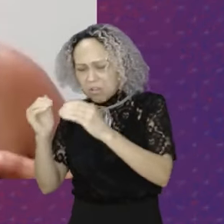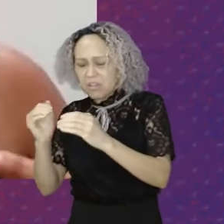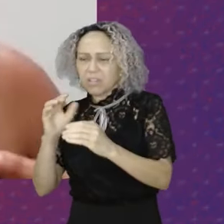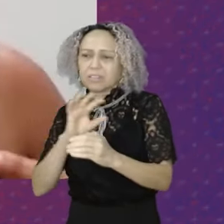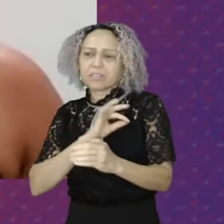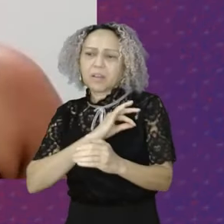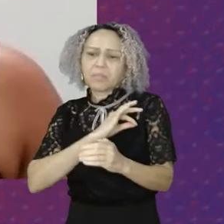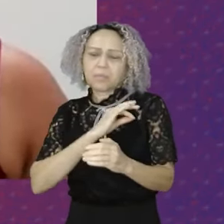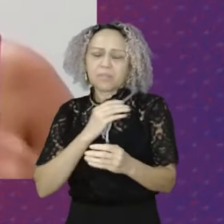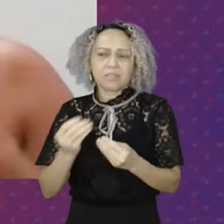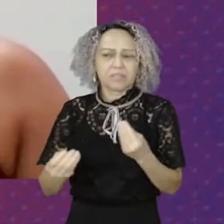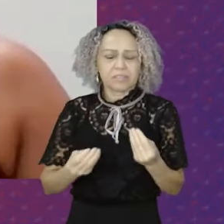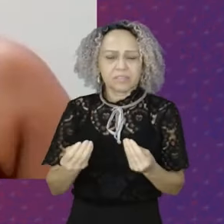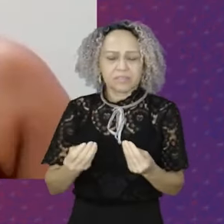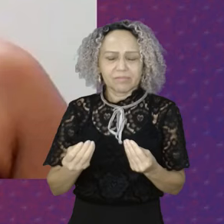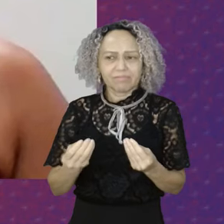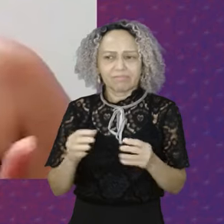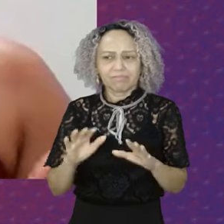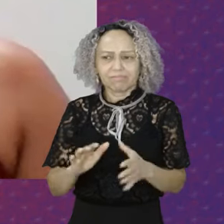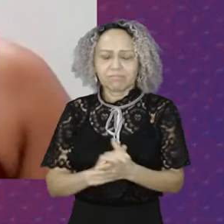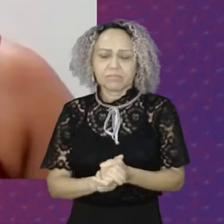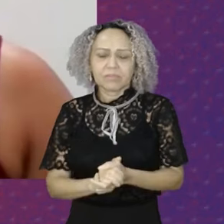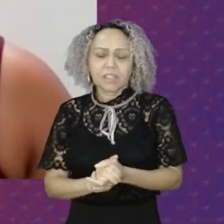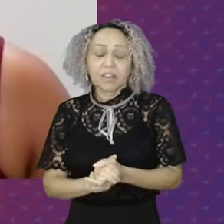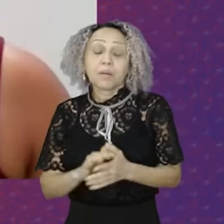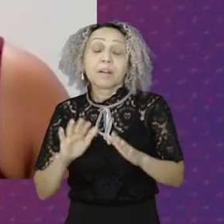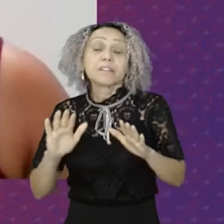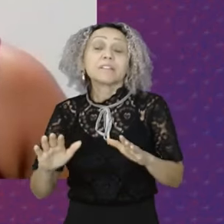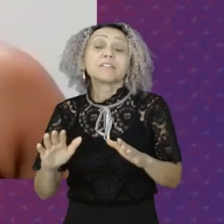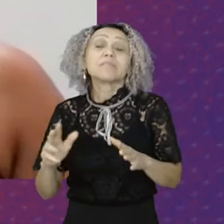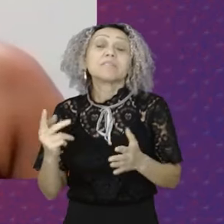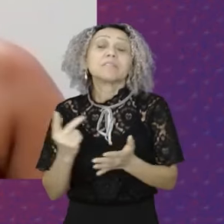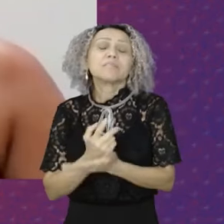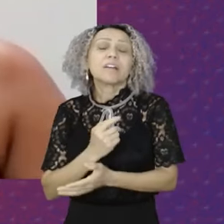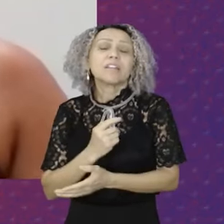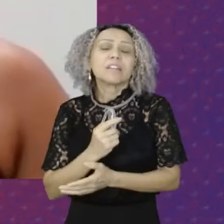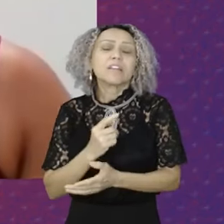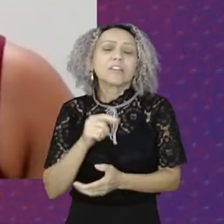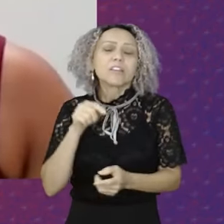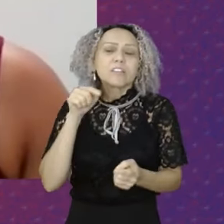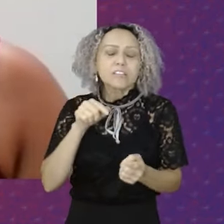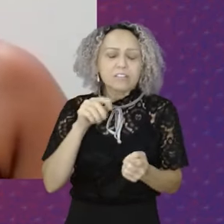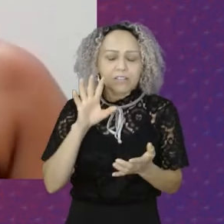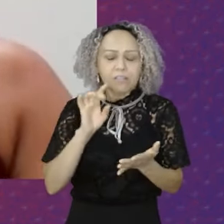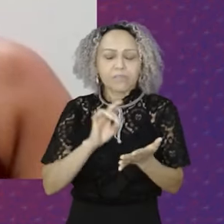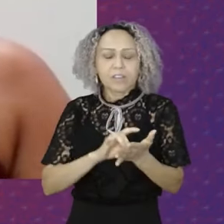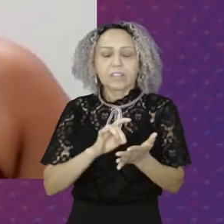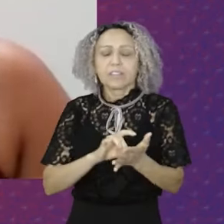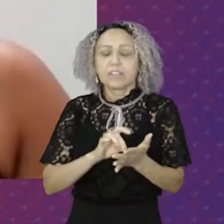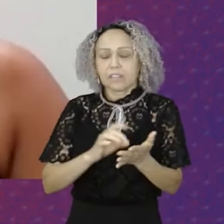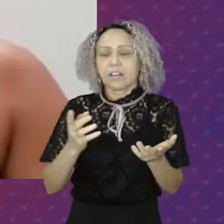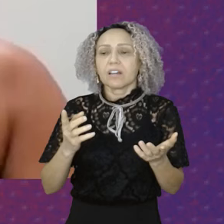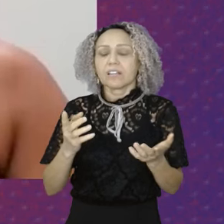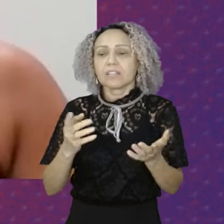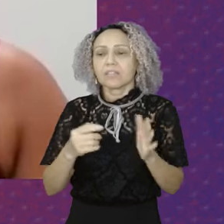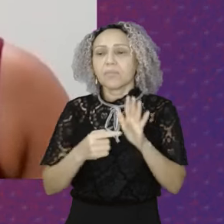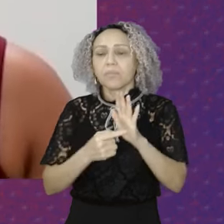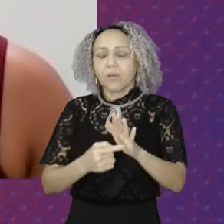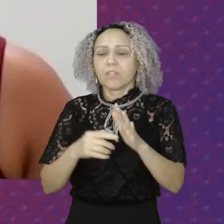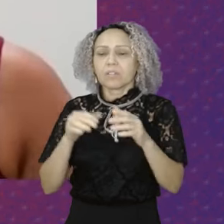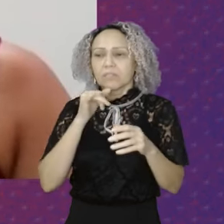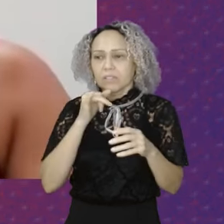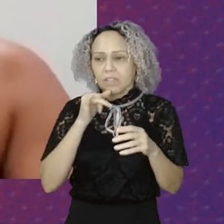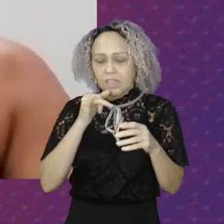desigualdade e violência Para uma parcela da população Que é pobre, trabalhadora Que é